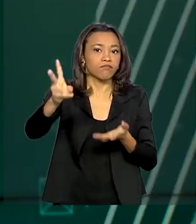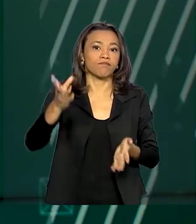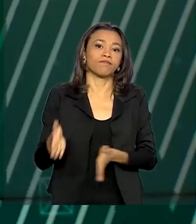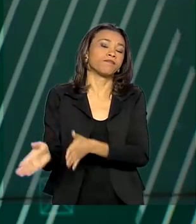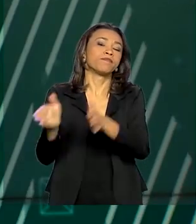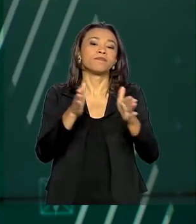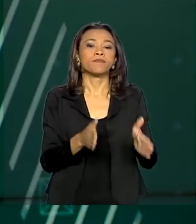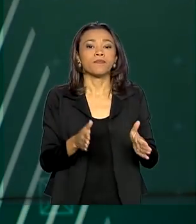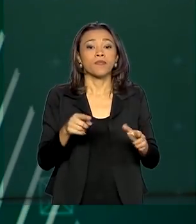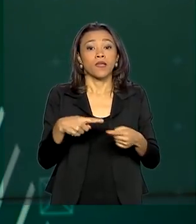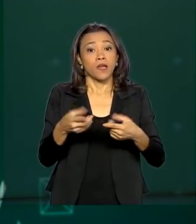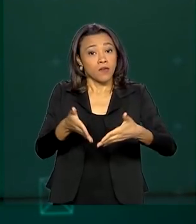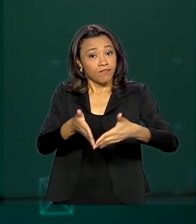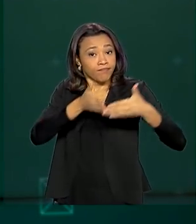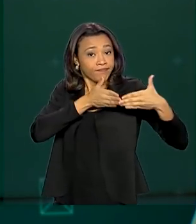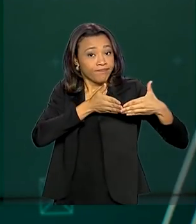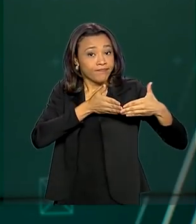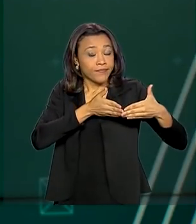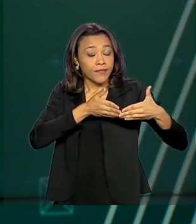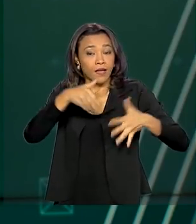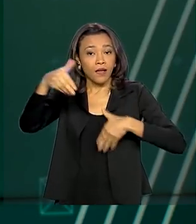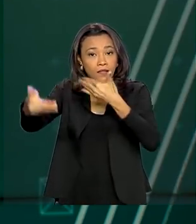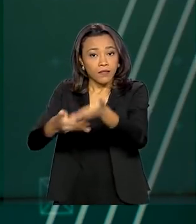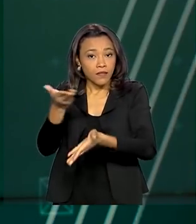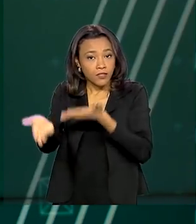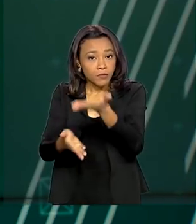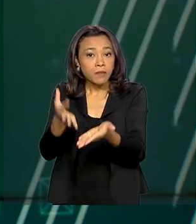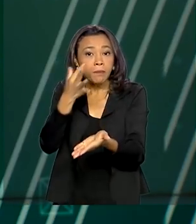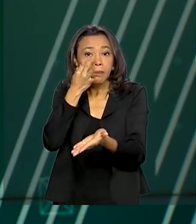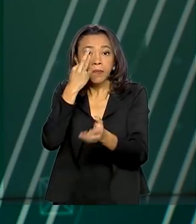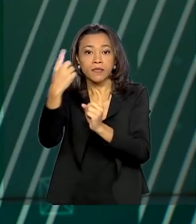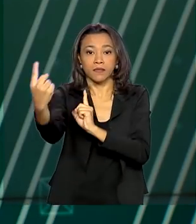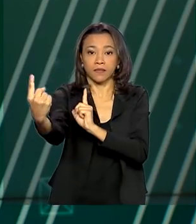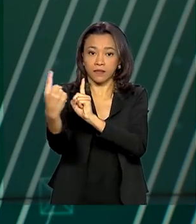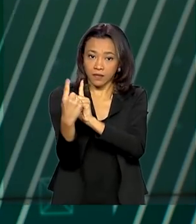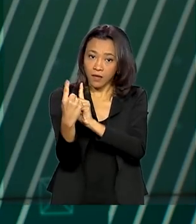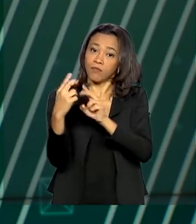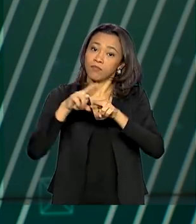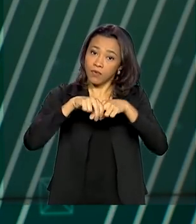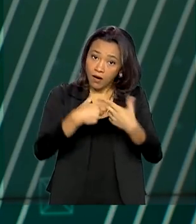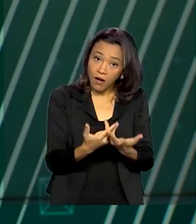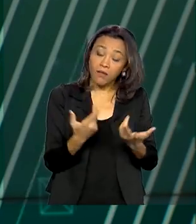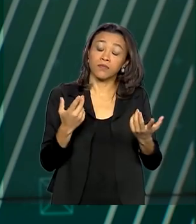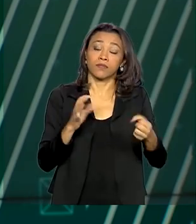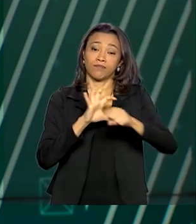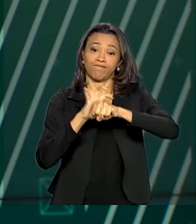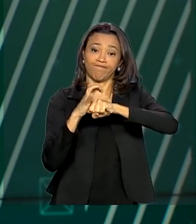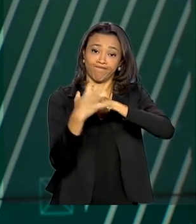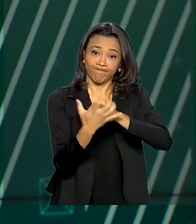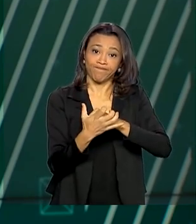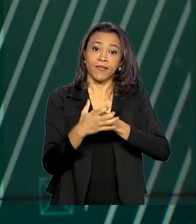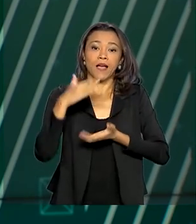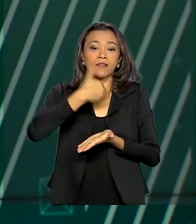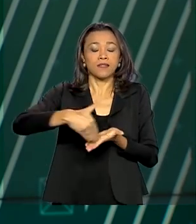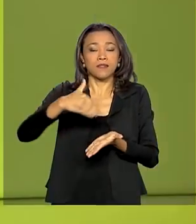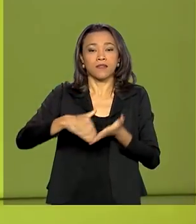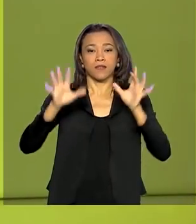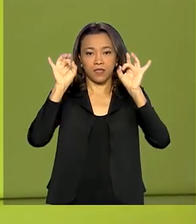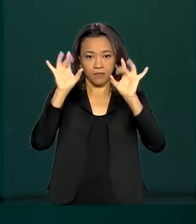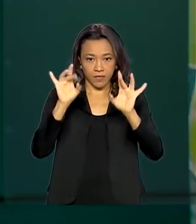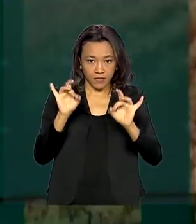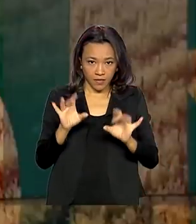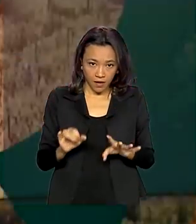Com a suspensão do atendimento presencial nas unidades do trabalho por causa do coronavírus, A Secretaria Especial de